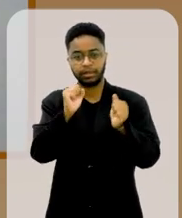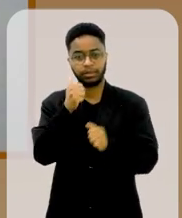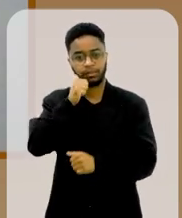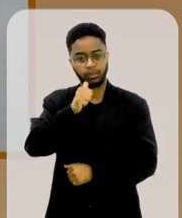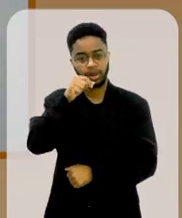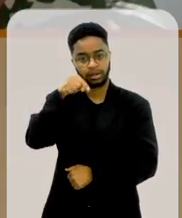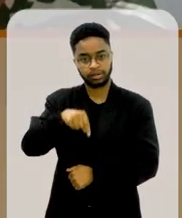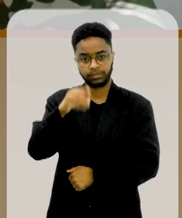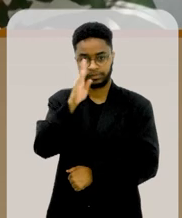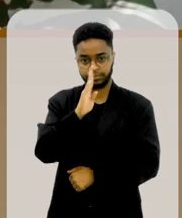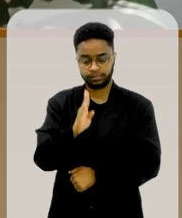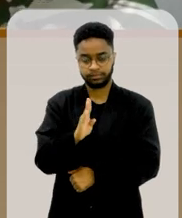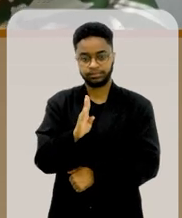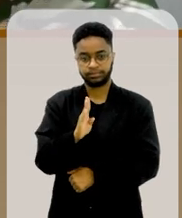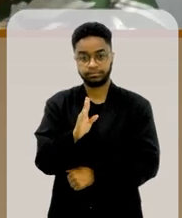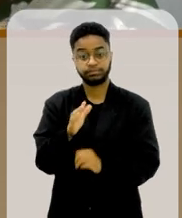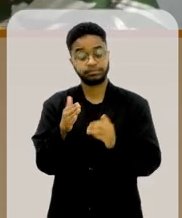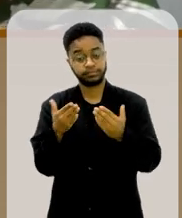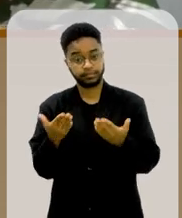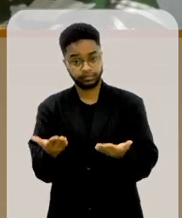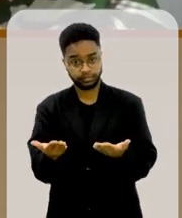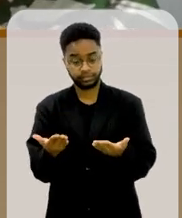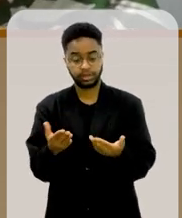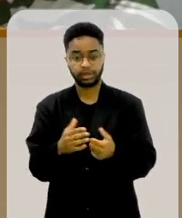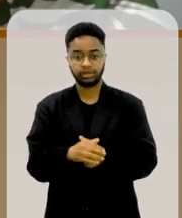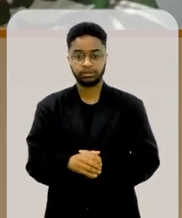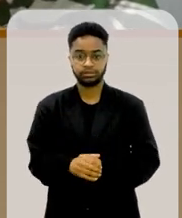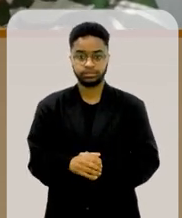brasileiras. E aí,